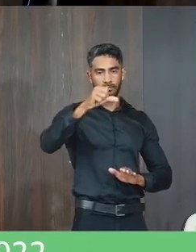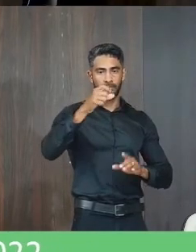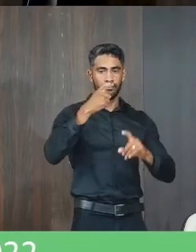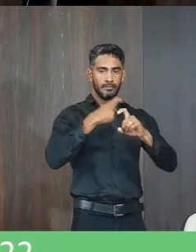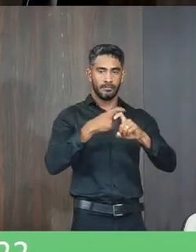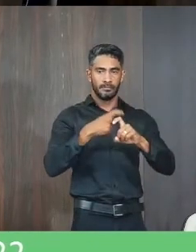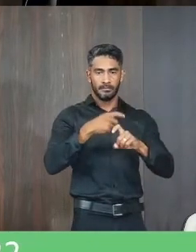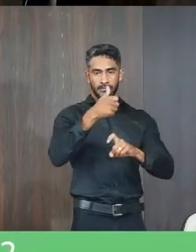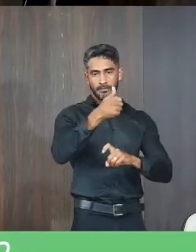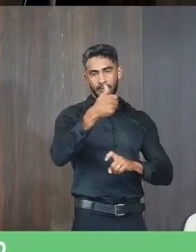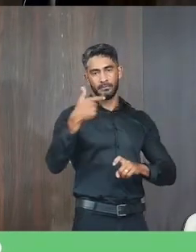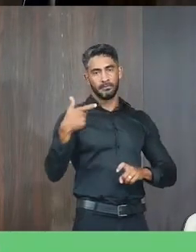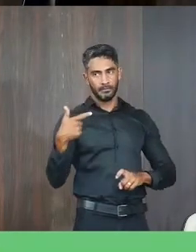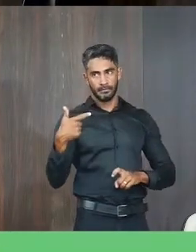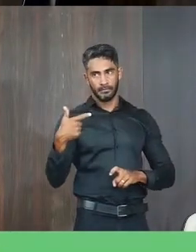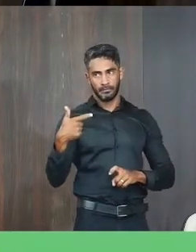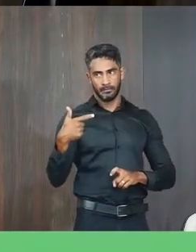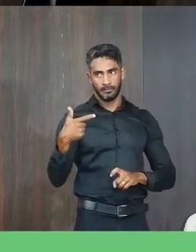12º,